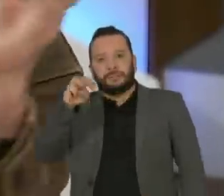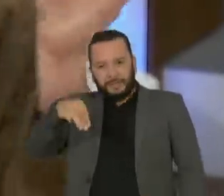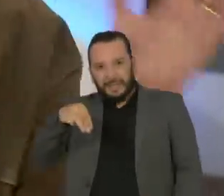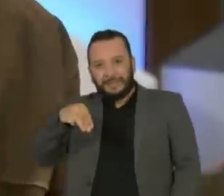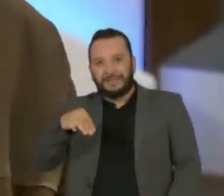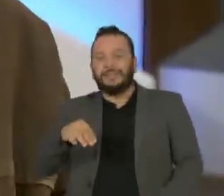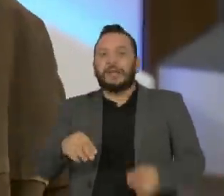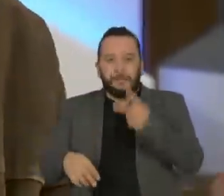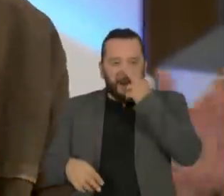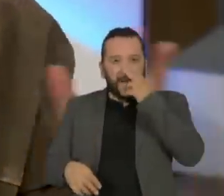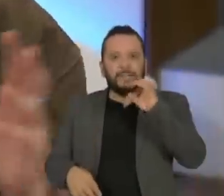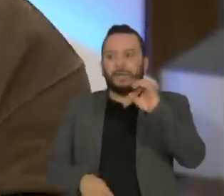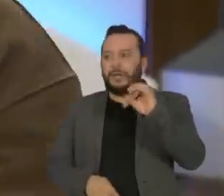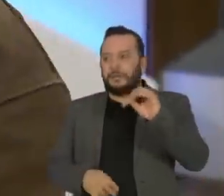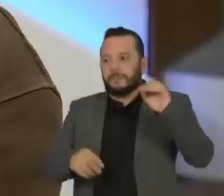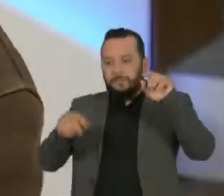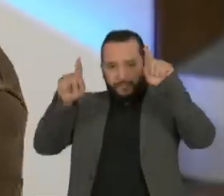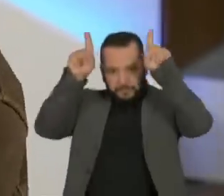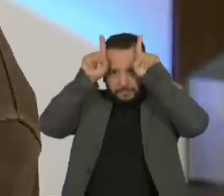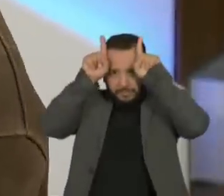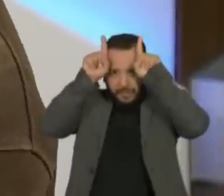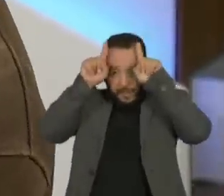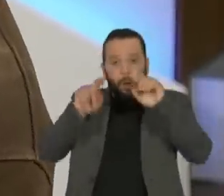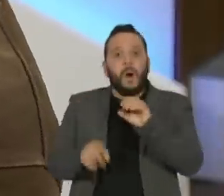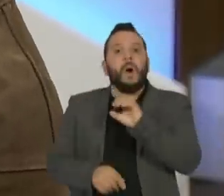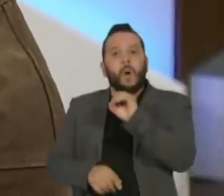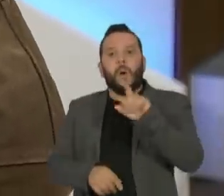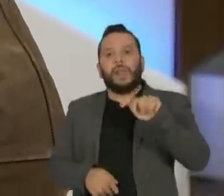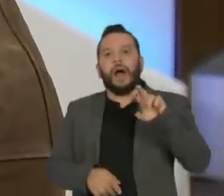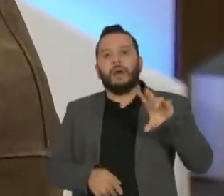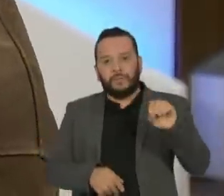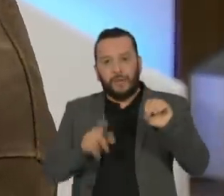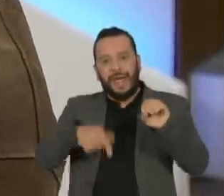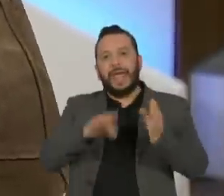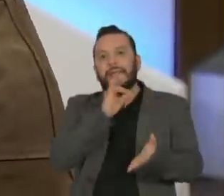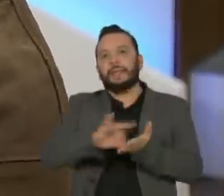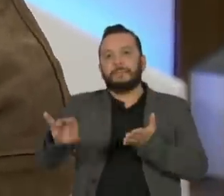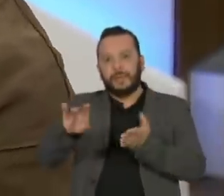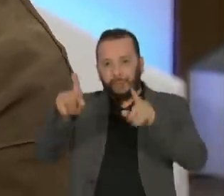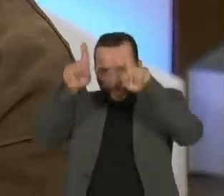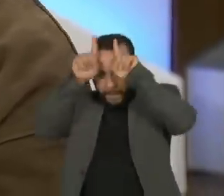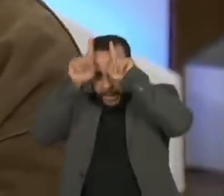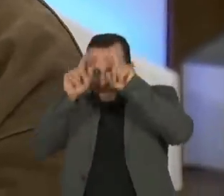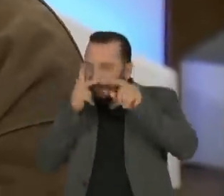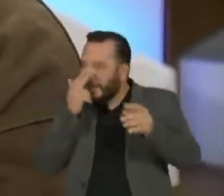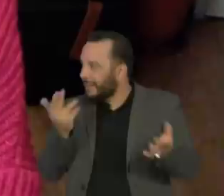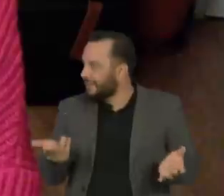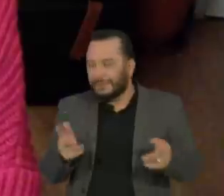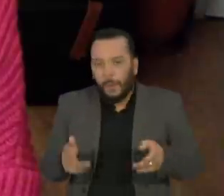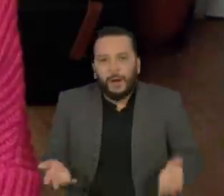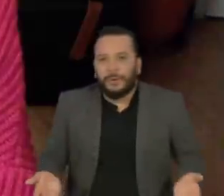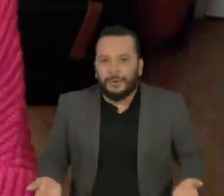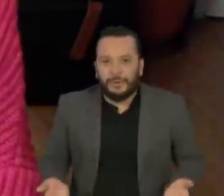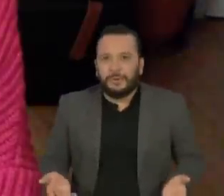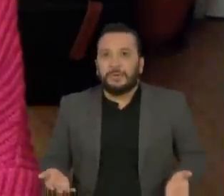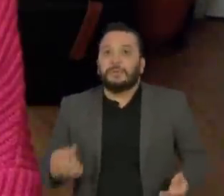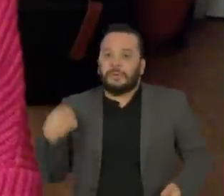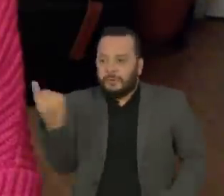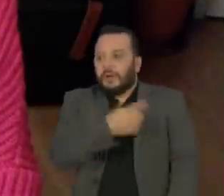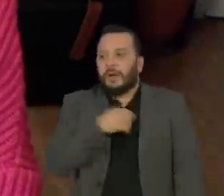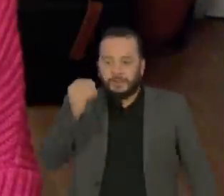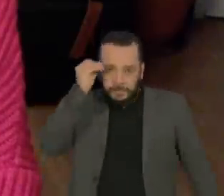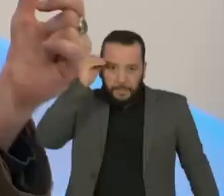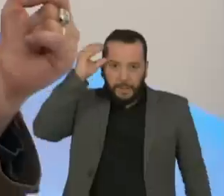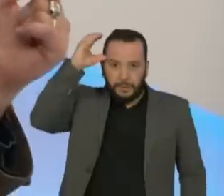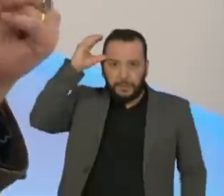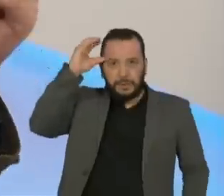é uma coisa muito importante a gente saber e eu acho, Tati, para todos nós, a gente precisa realmente ter a maturidade e eu acho